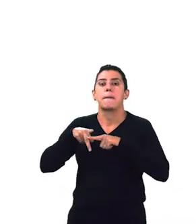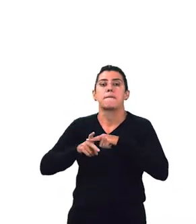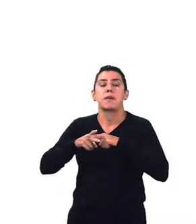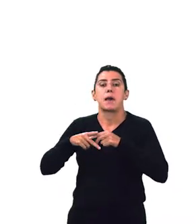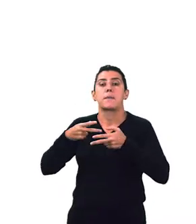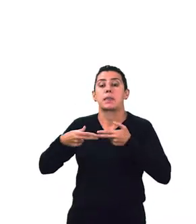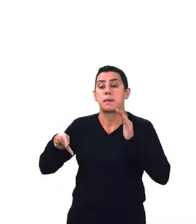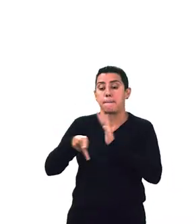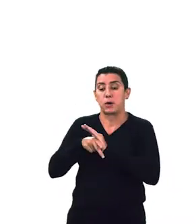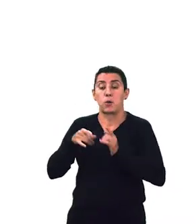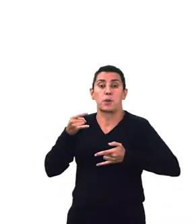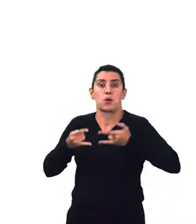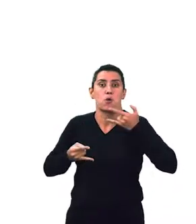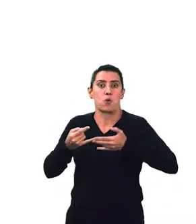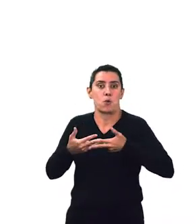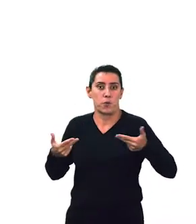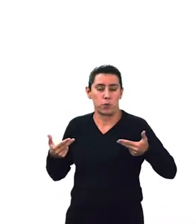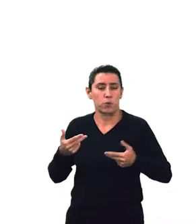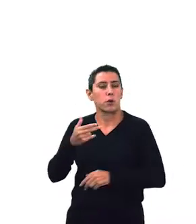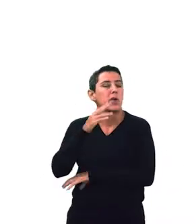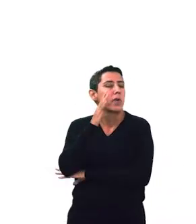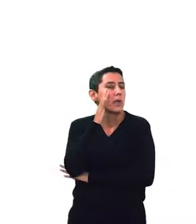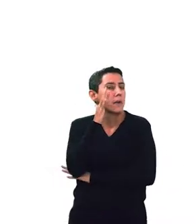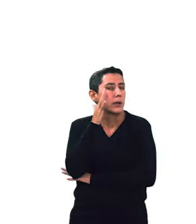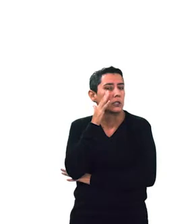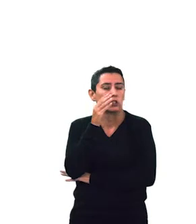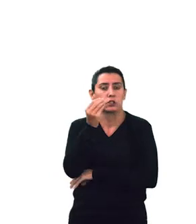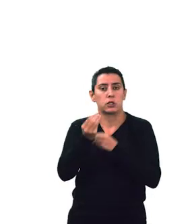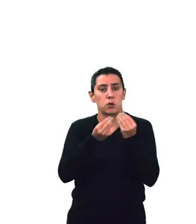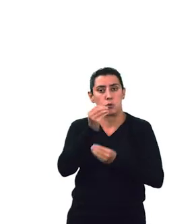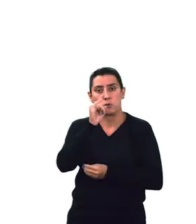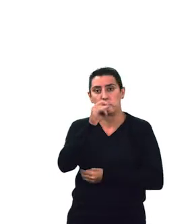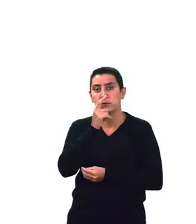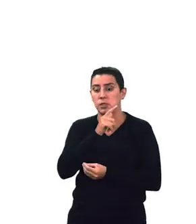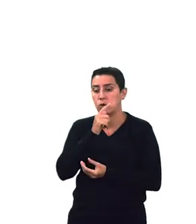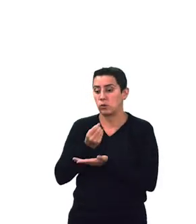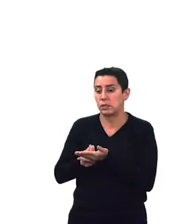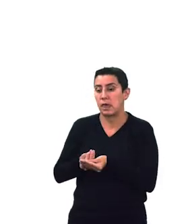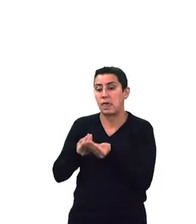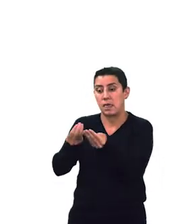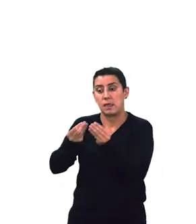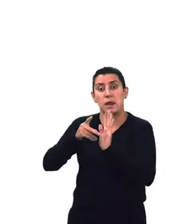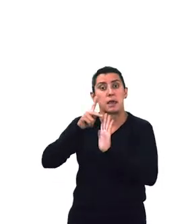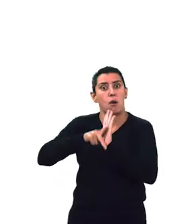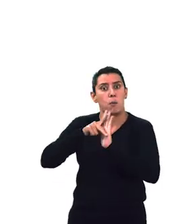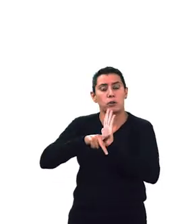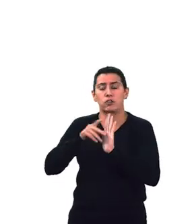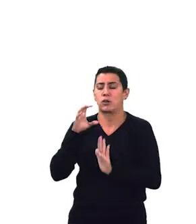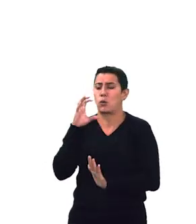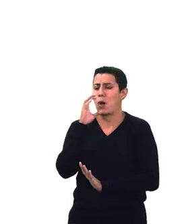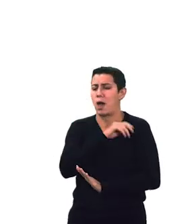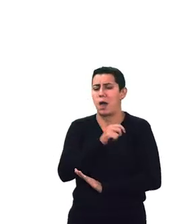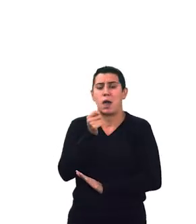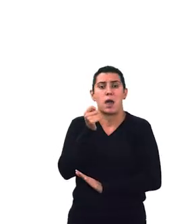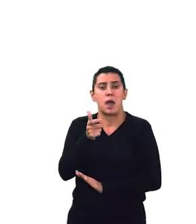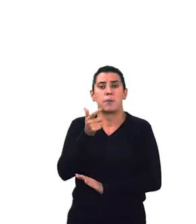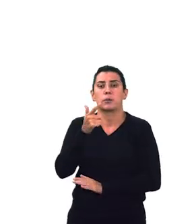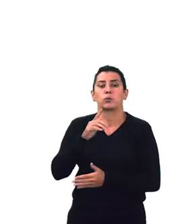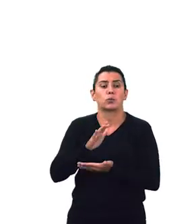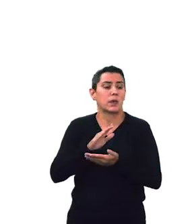Imagine-se na seguinte situação, preciso fazer a entrega de um projeto de maneira rápida, e não tenho muitos recursos